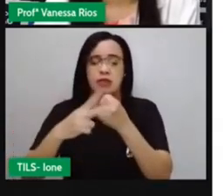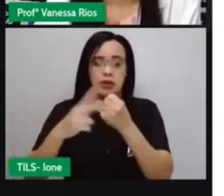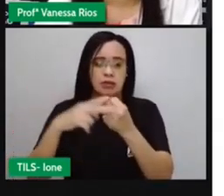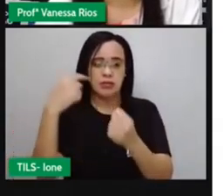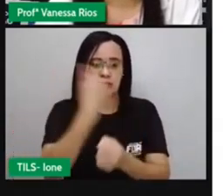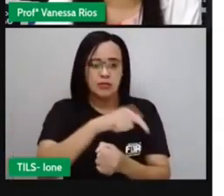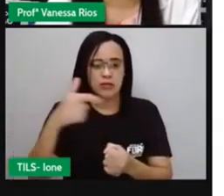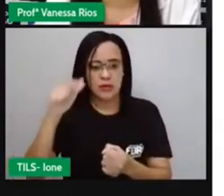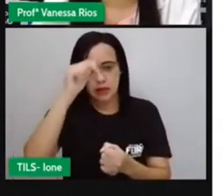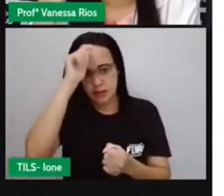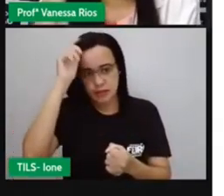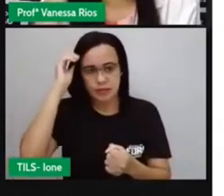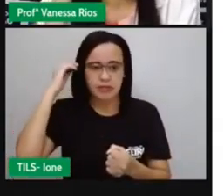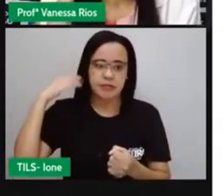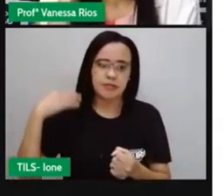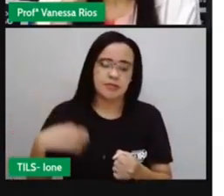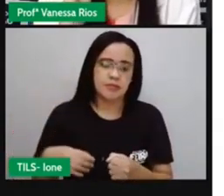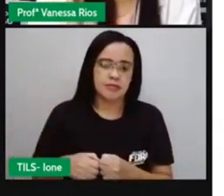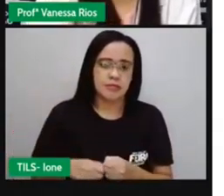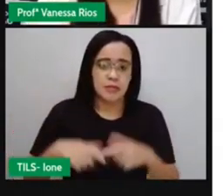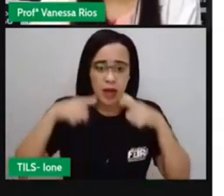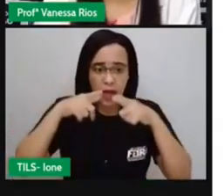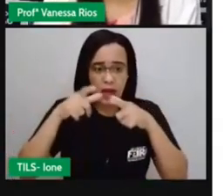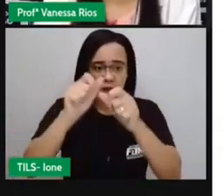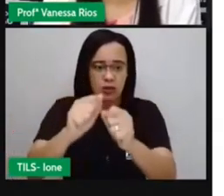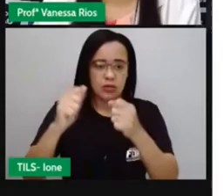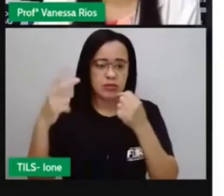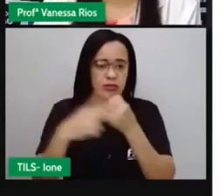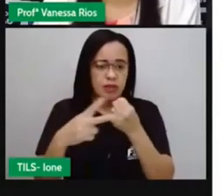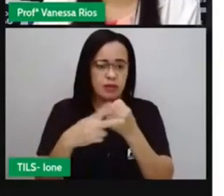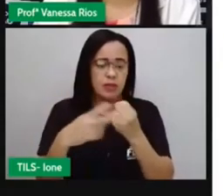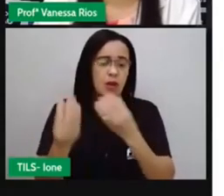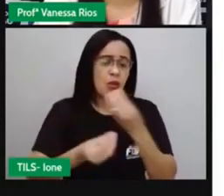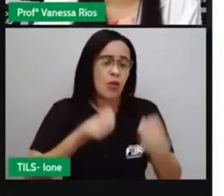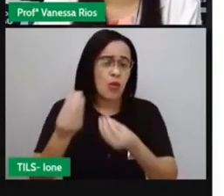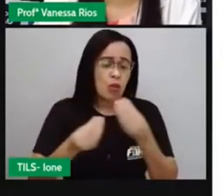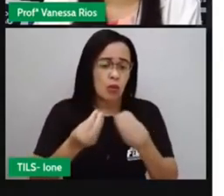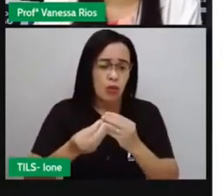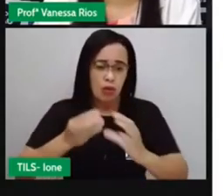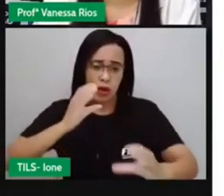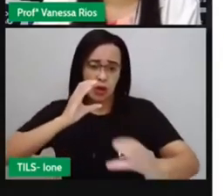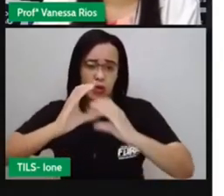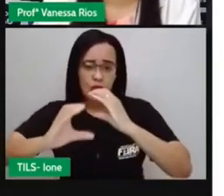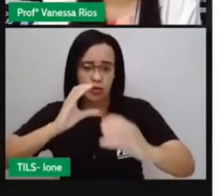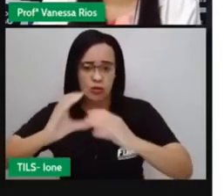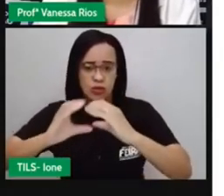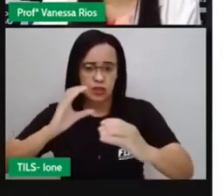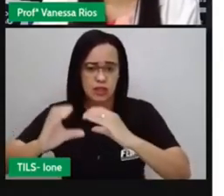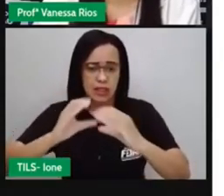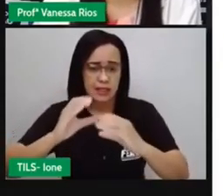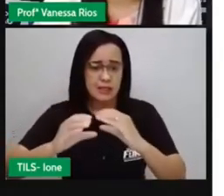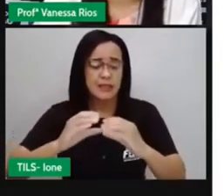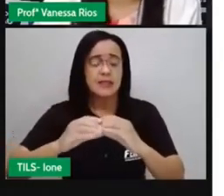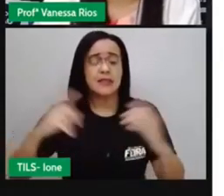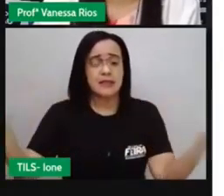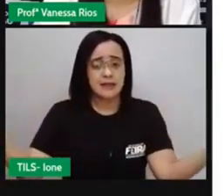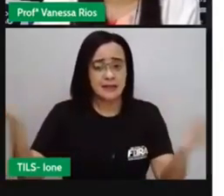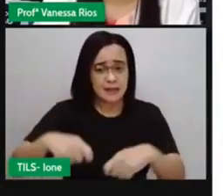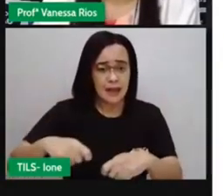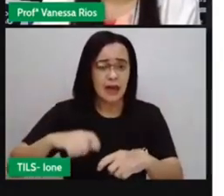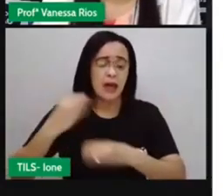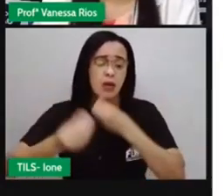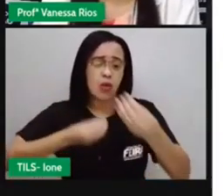A linguagem verbal é aquela em que a comunicação ocorre através das palavras escritas